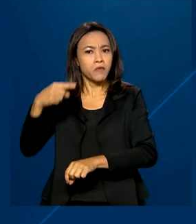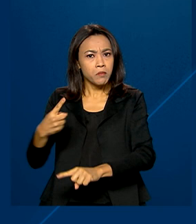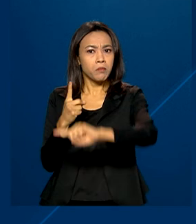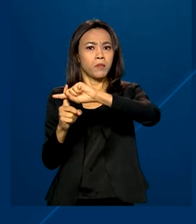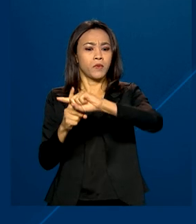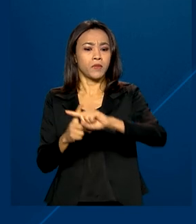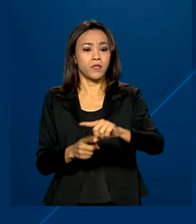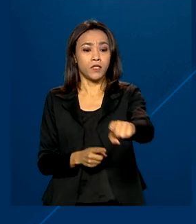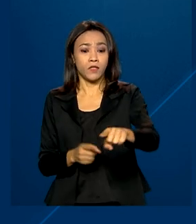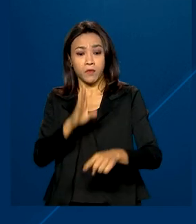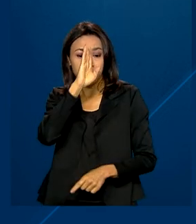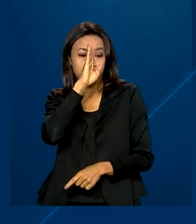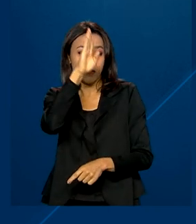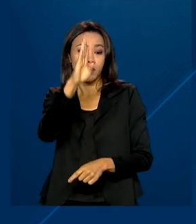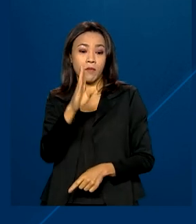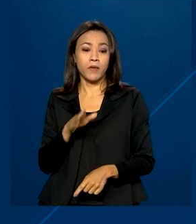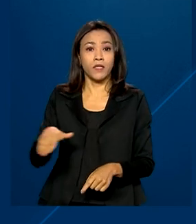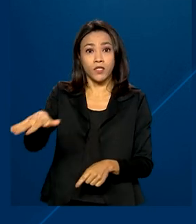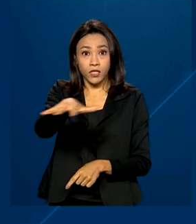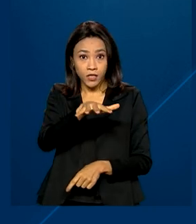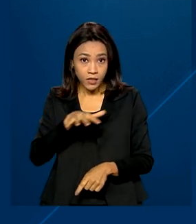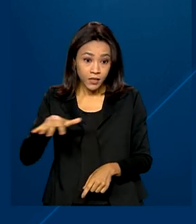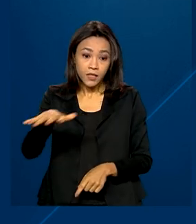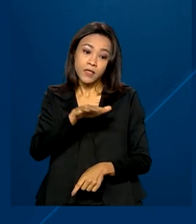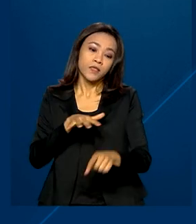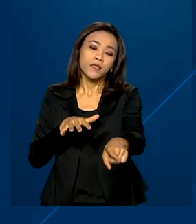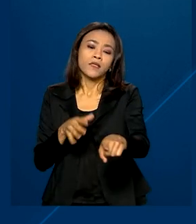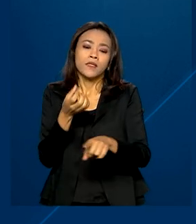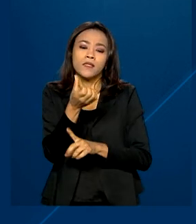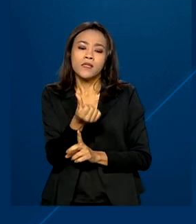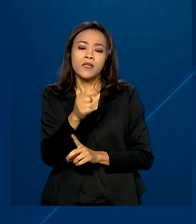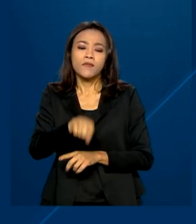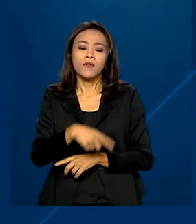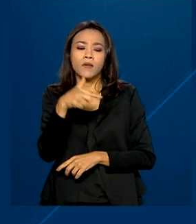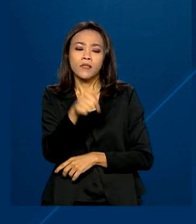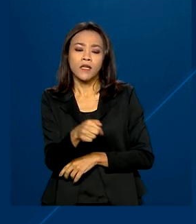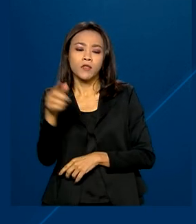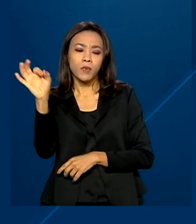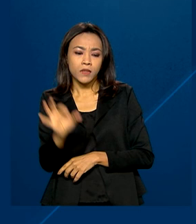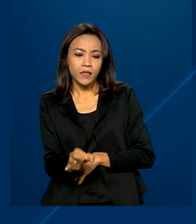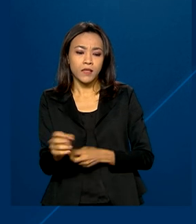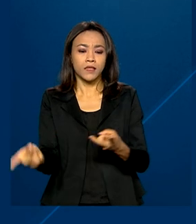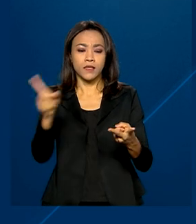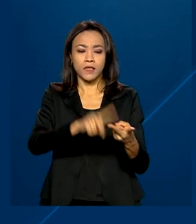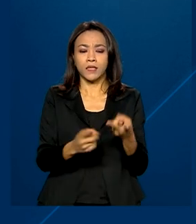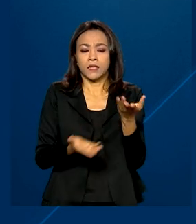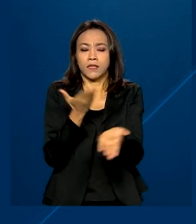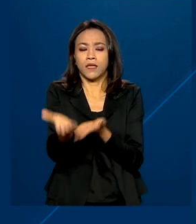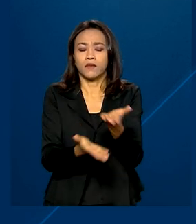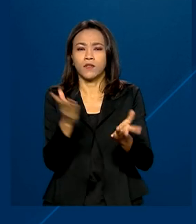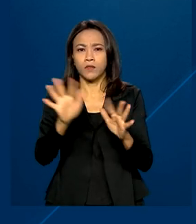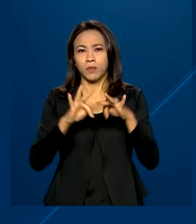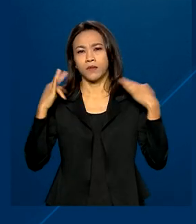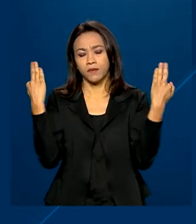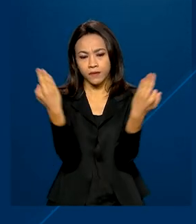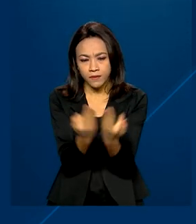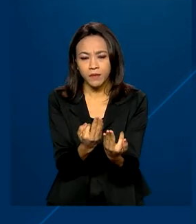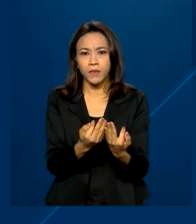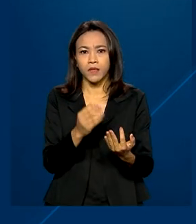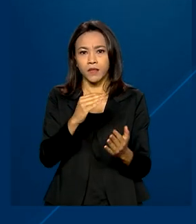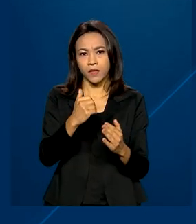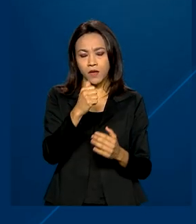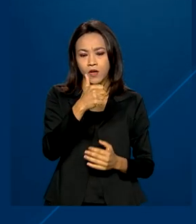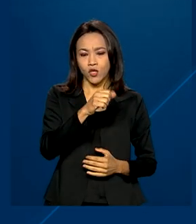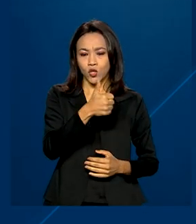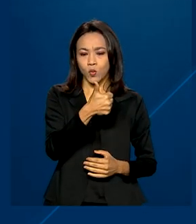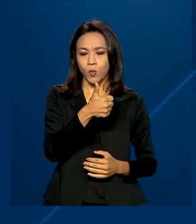geral. Os destaques foram para outros serviços com 6,7%, serviços prestados às famílias com alta de 1%